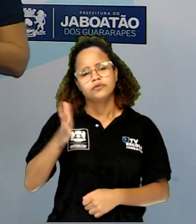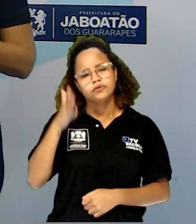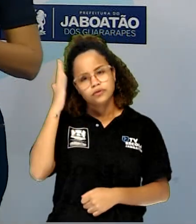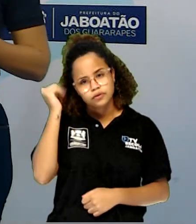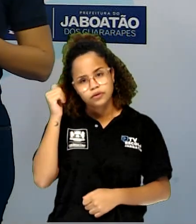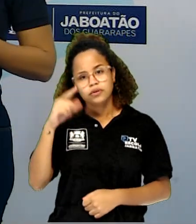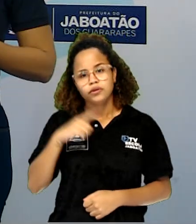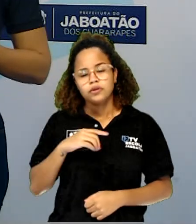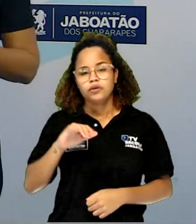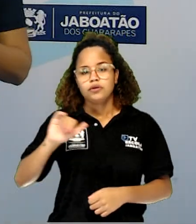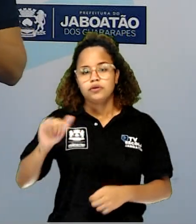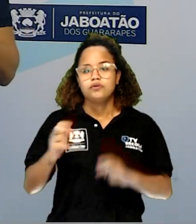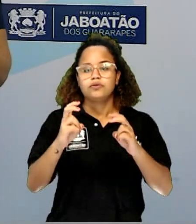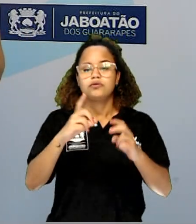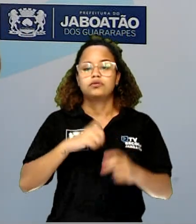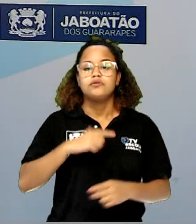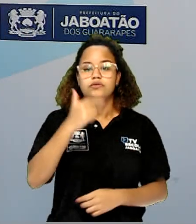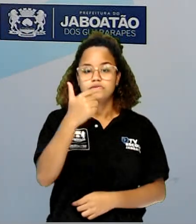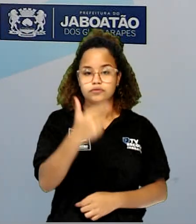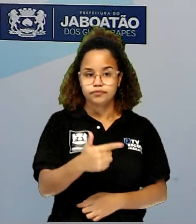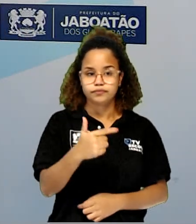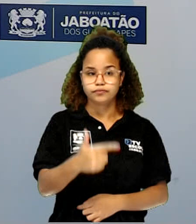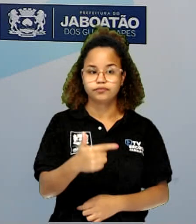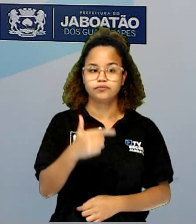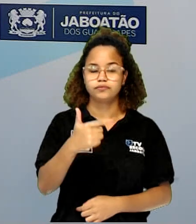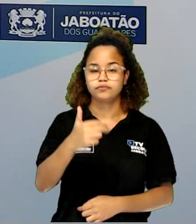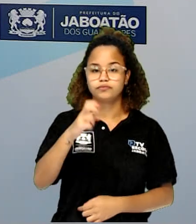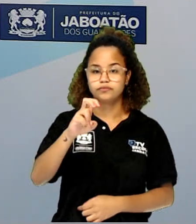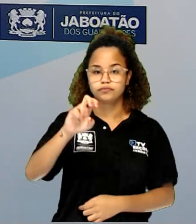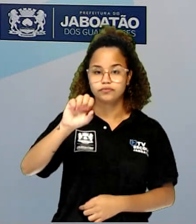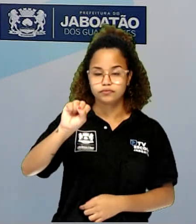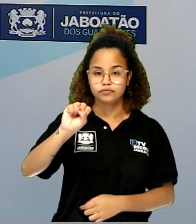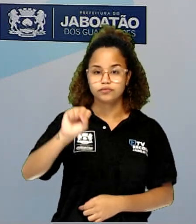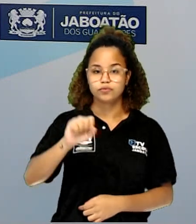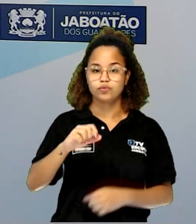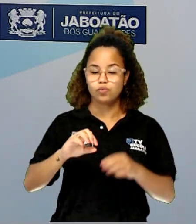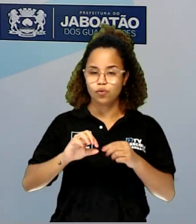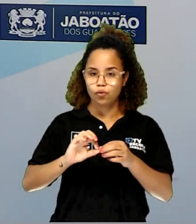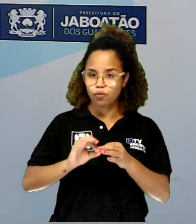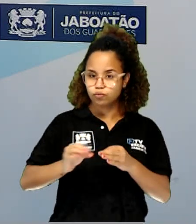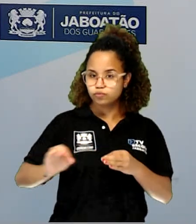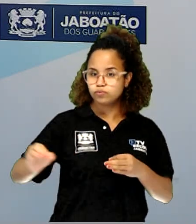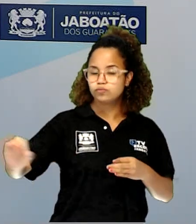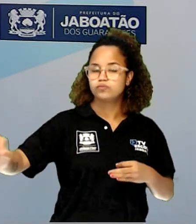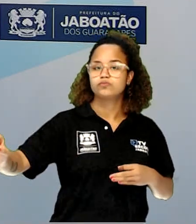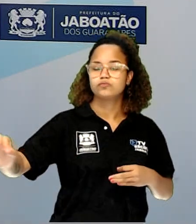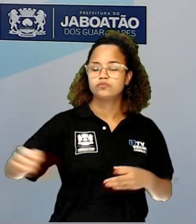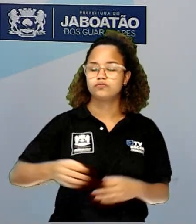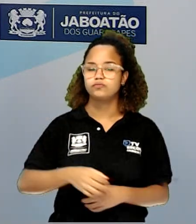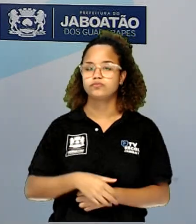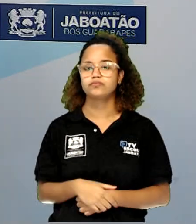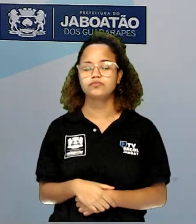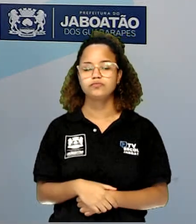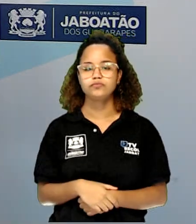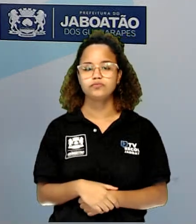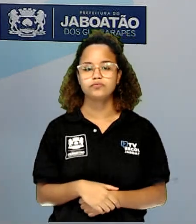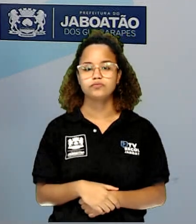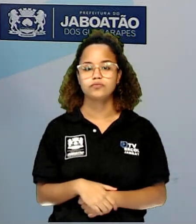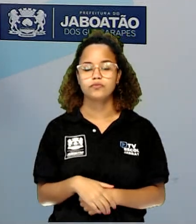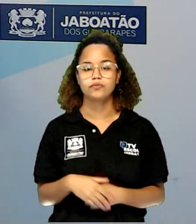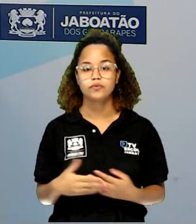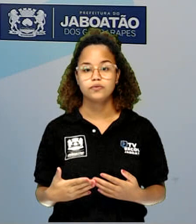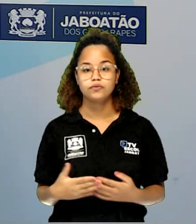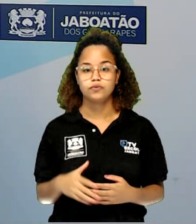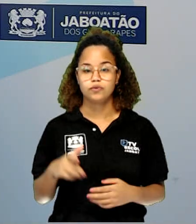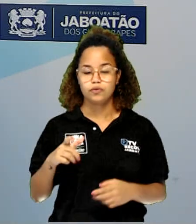ocupa um espaço de 258 quilômetros quadrados, tá certo? A zona